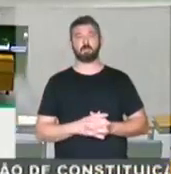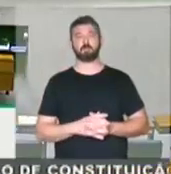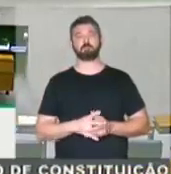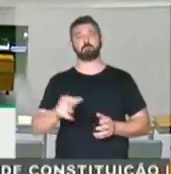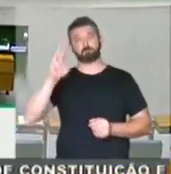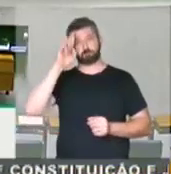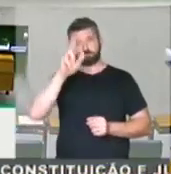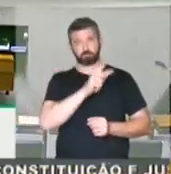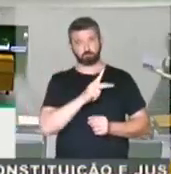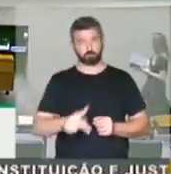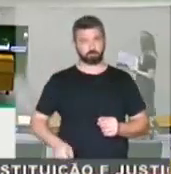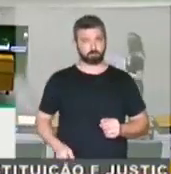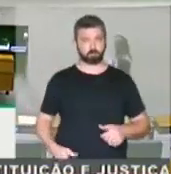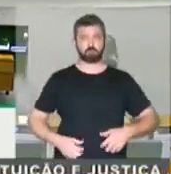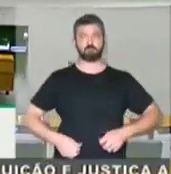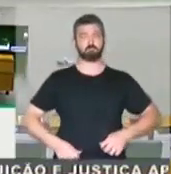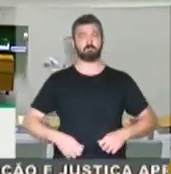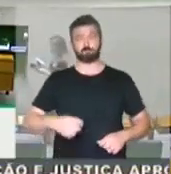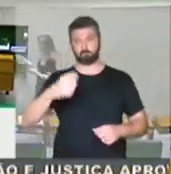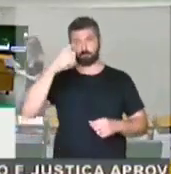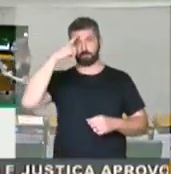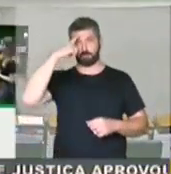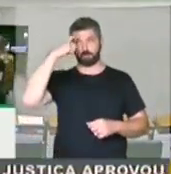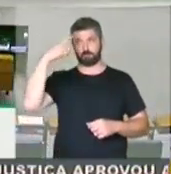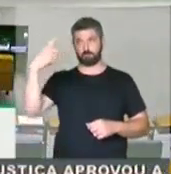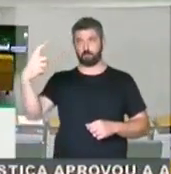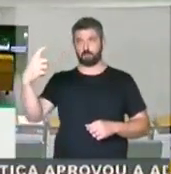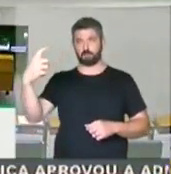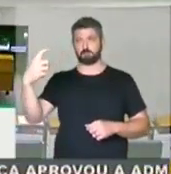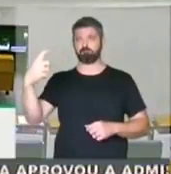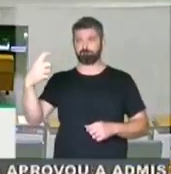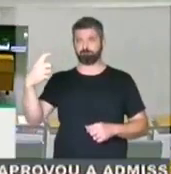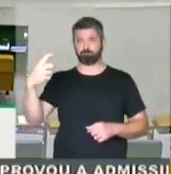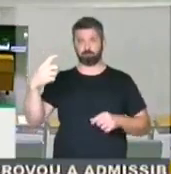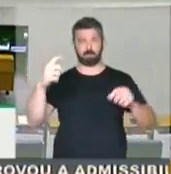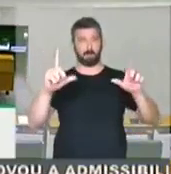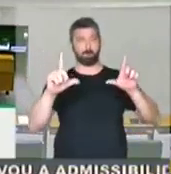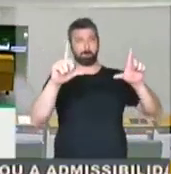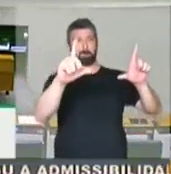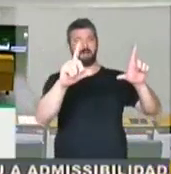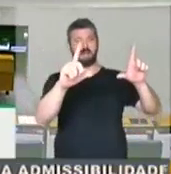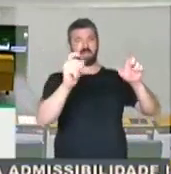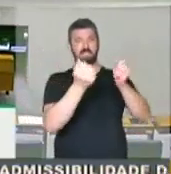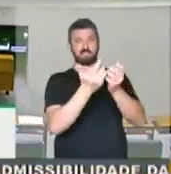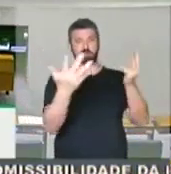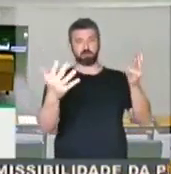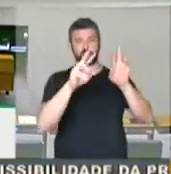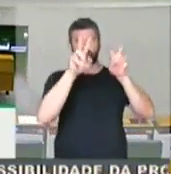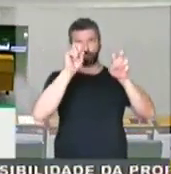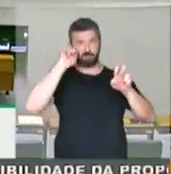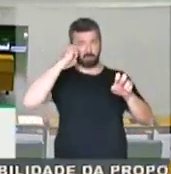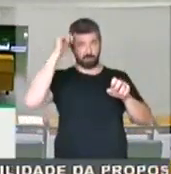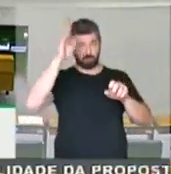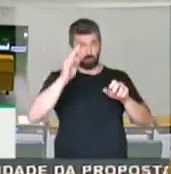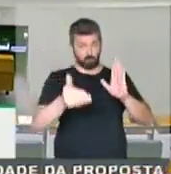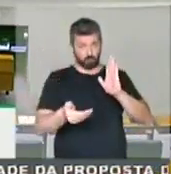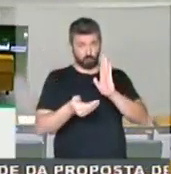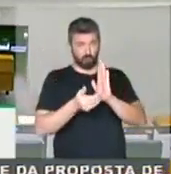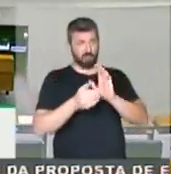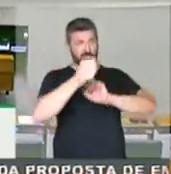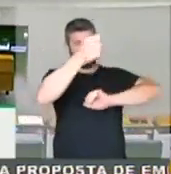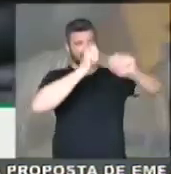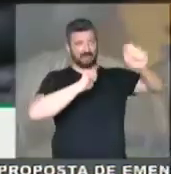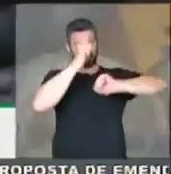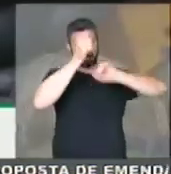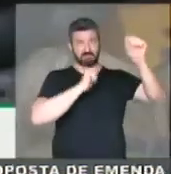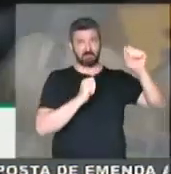Senhor presidente, a violência de se rasgar uma placa de uma exposição dentro do Congresso é compatível